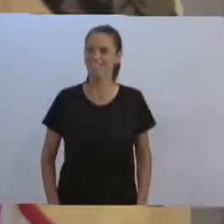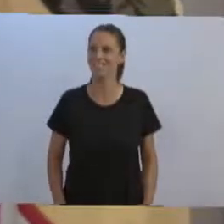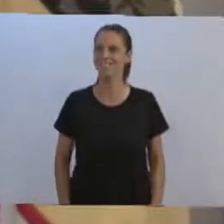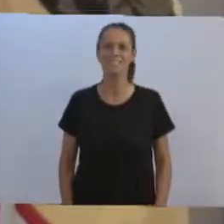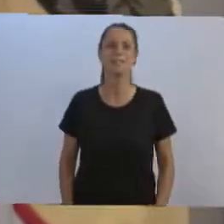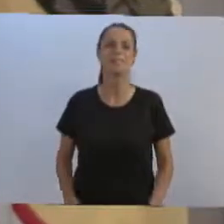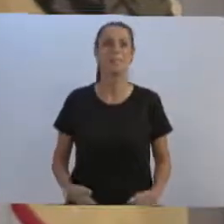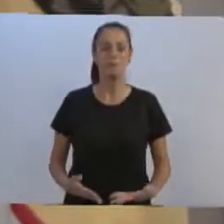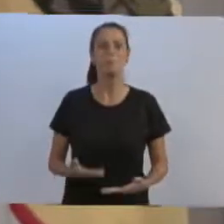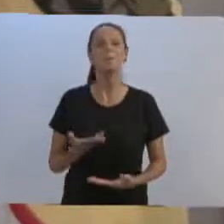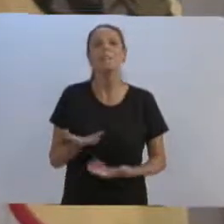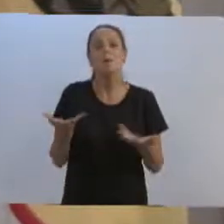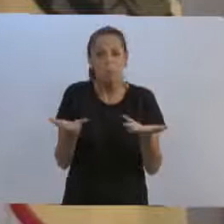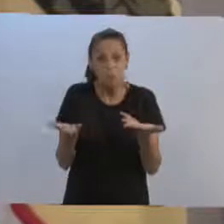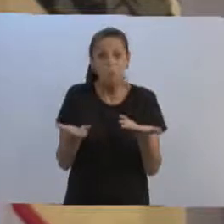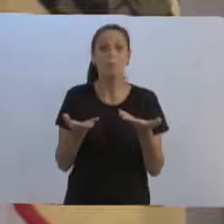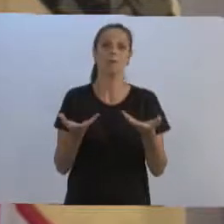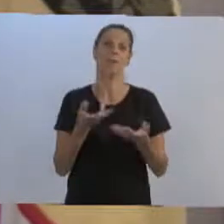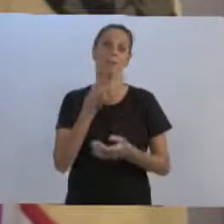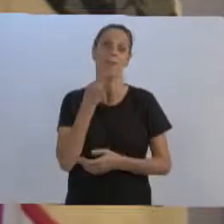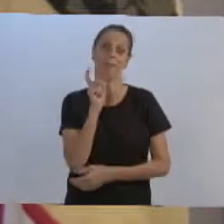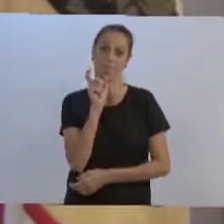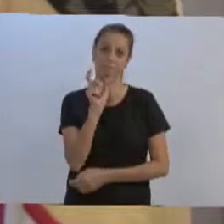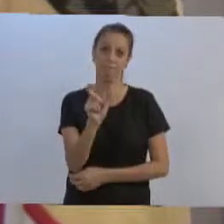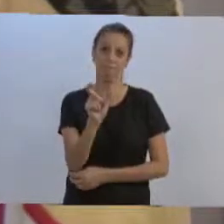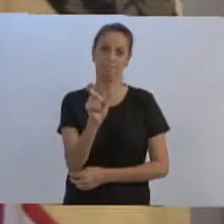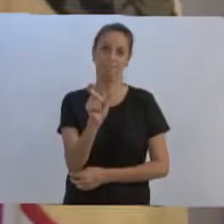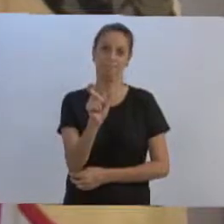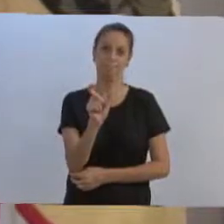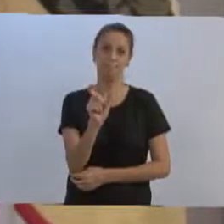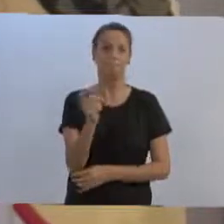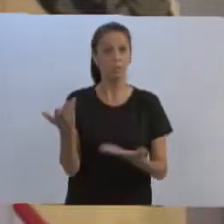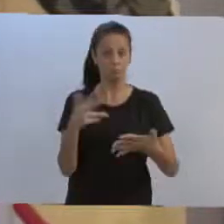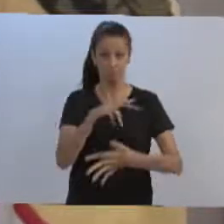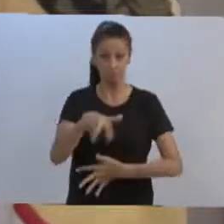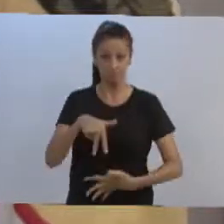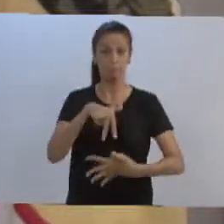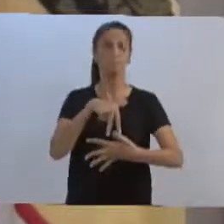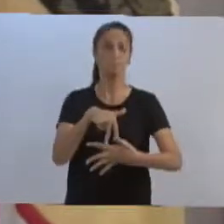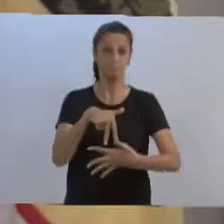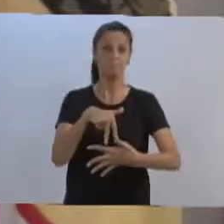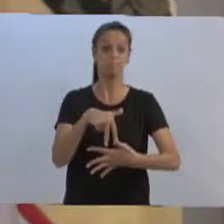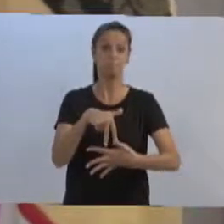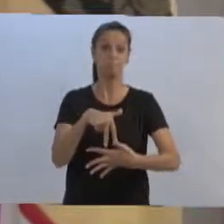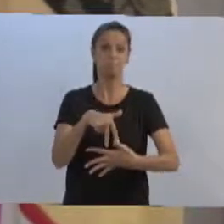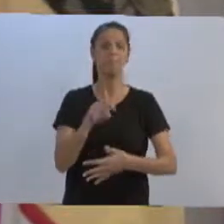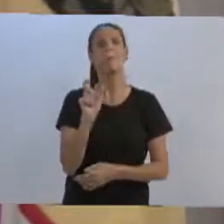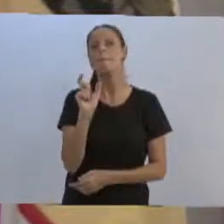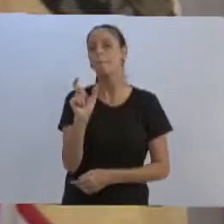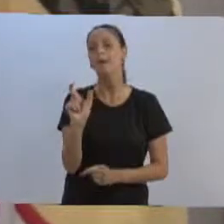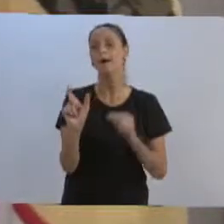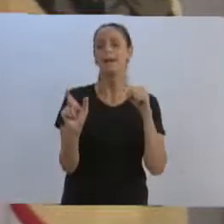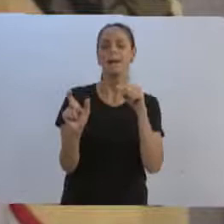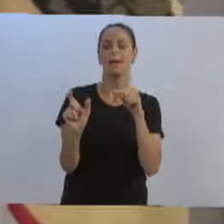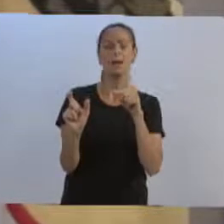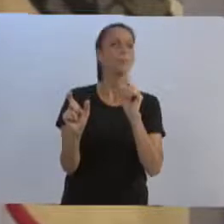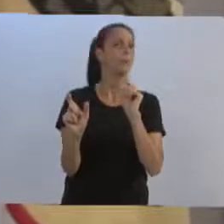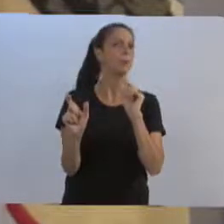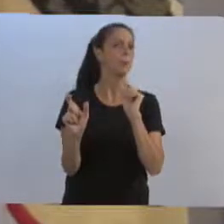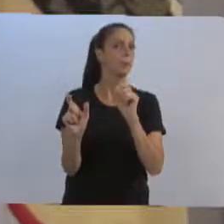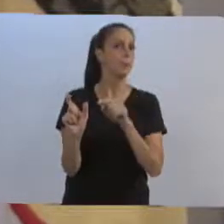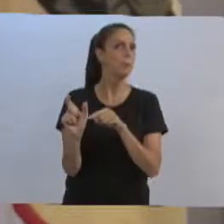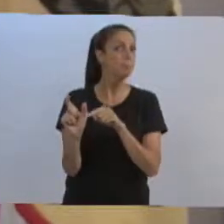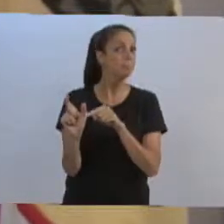das palavras e do alto desta tribuna, as palavras aqui